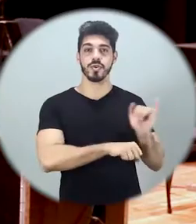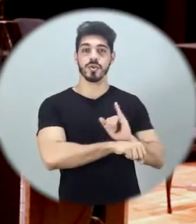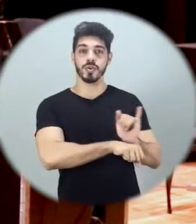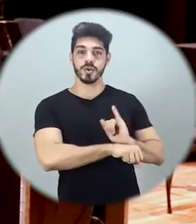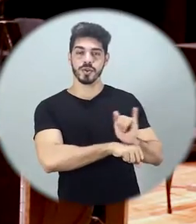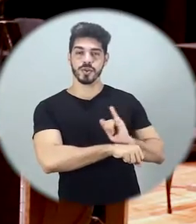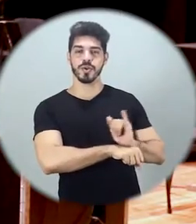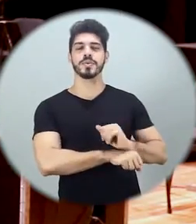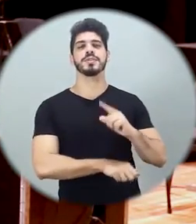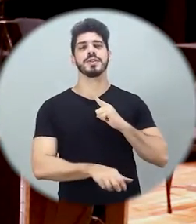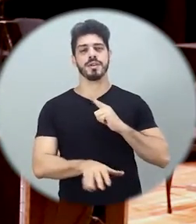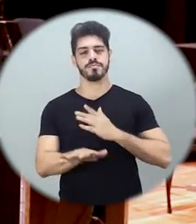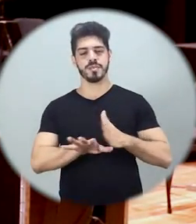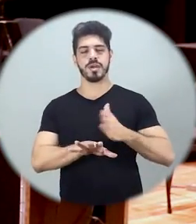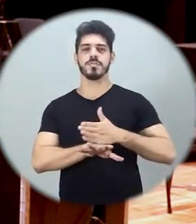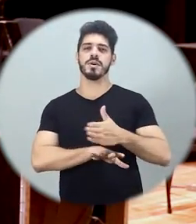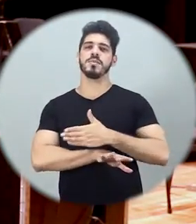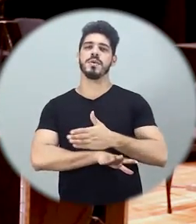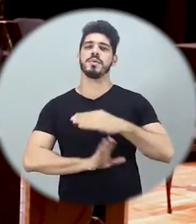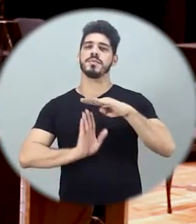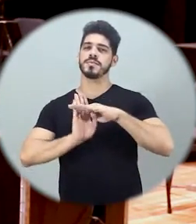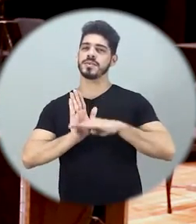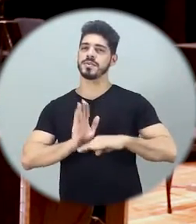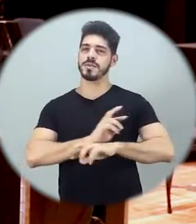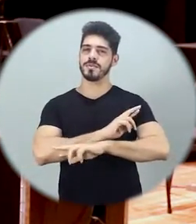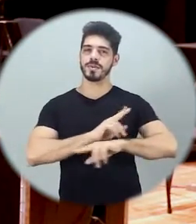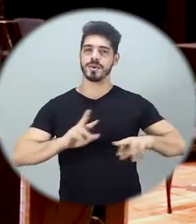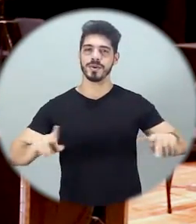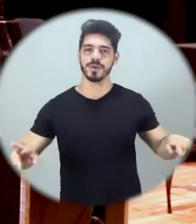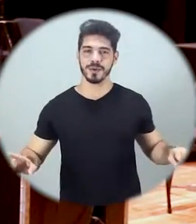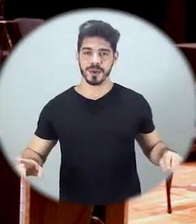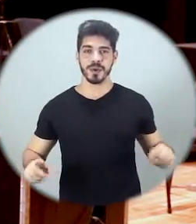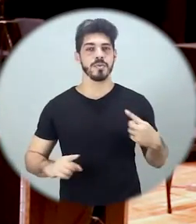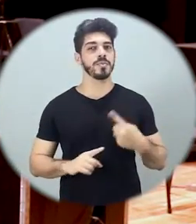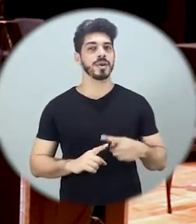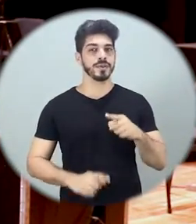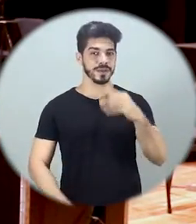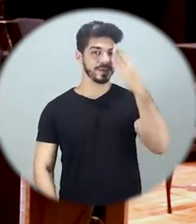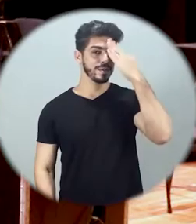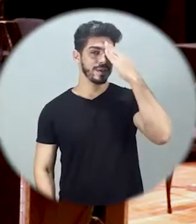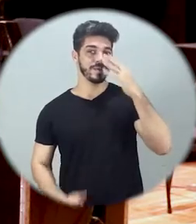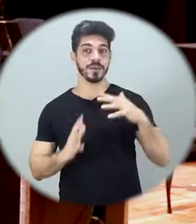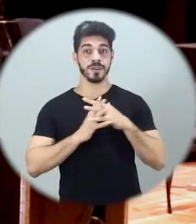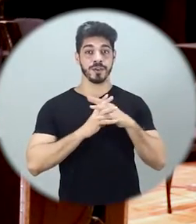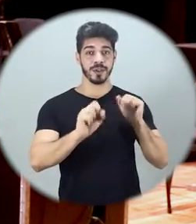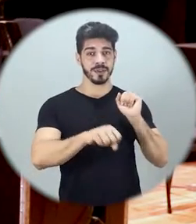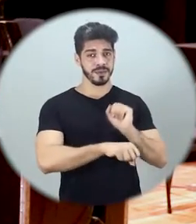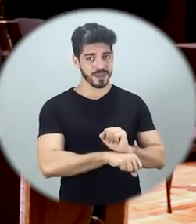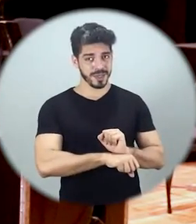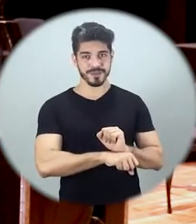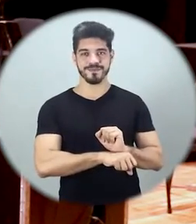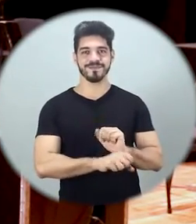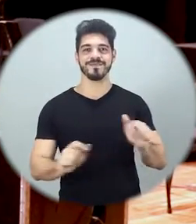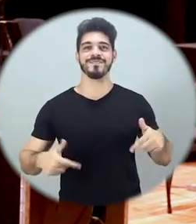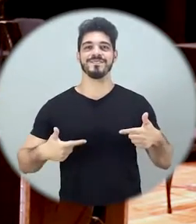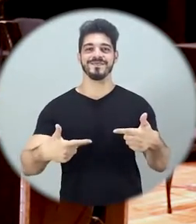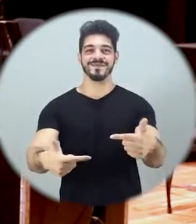site e nosso canal no YouTube. As alternativas são múltiplas, plurais e multitudinárias. Porque a